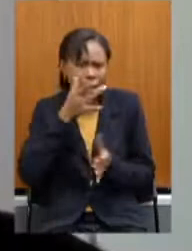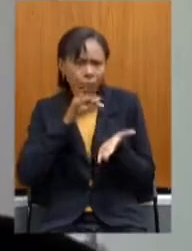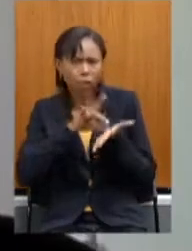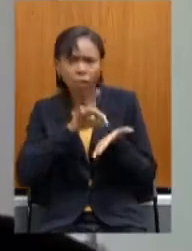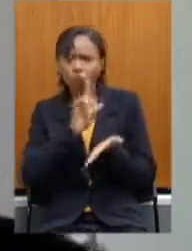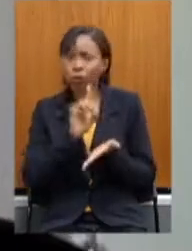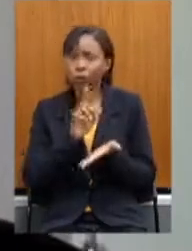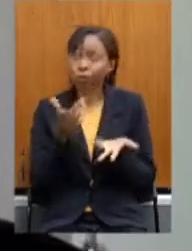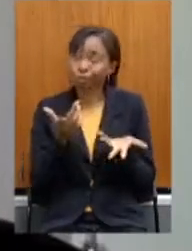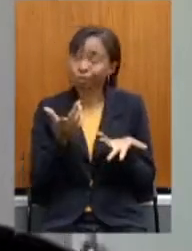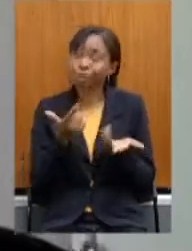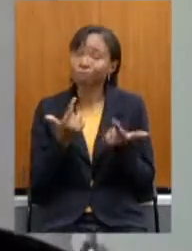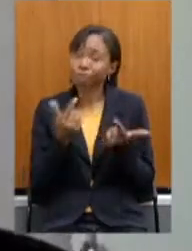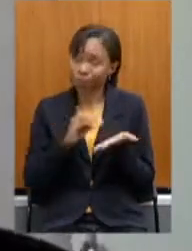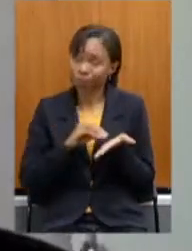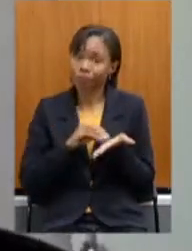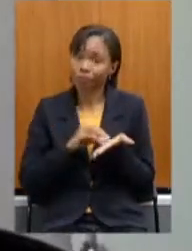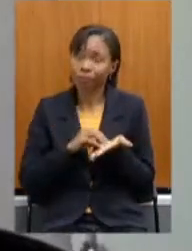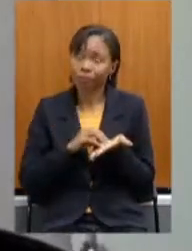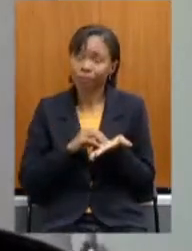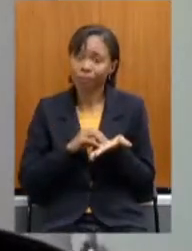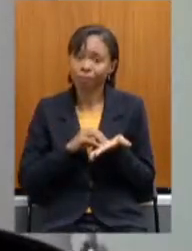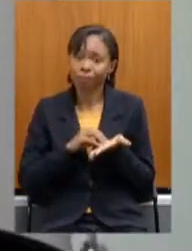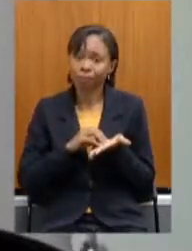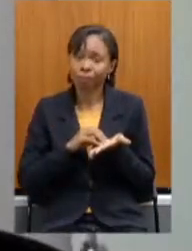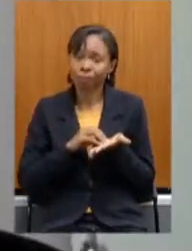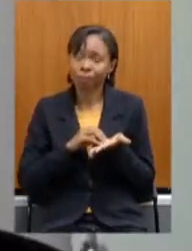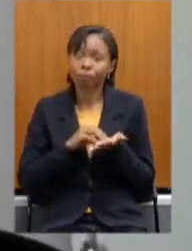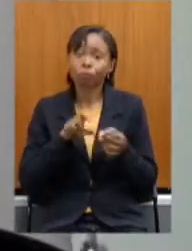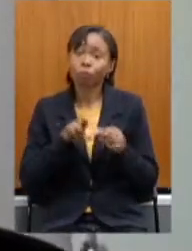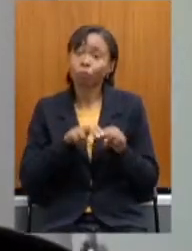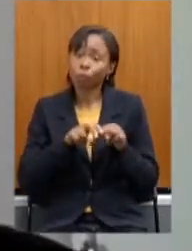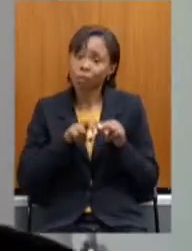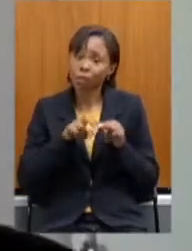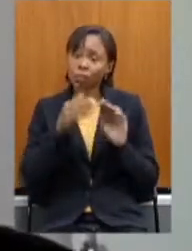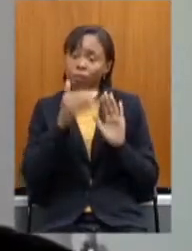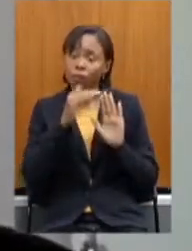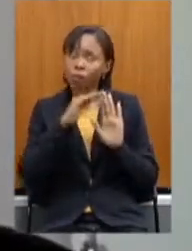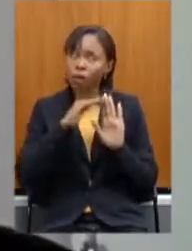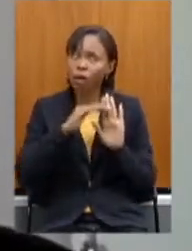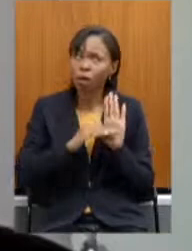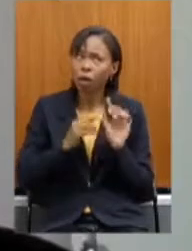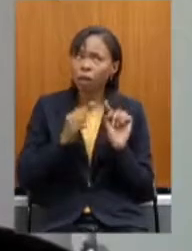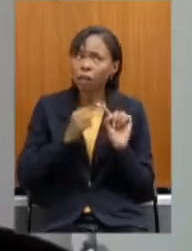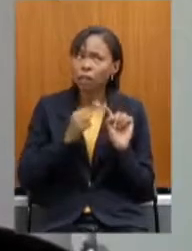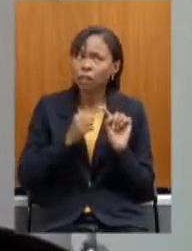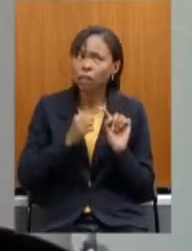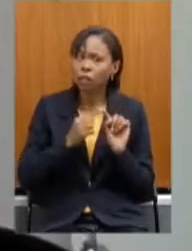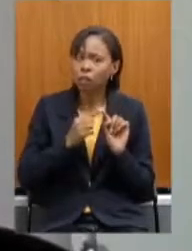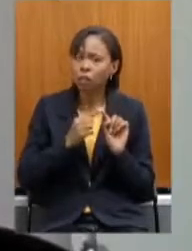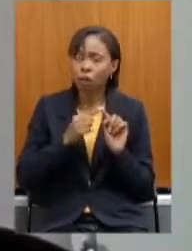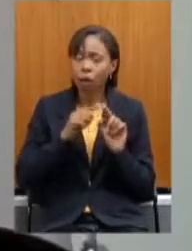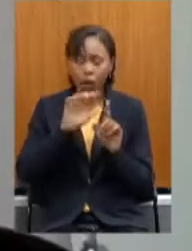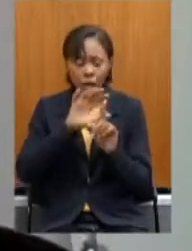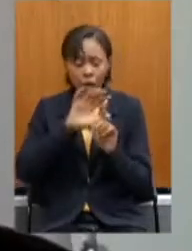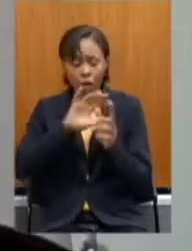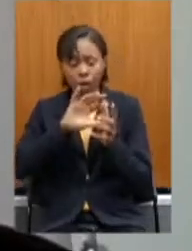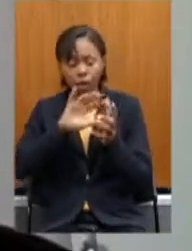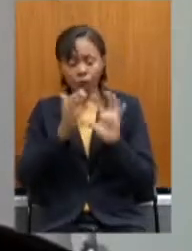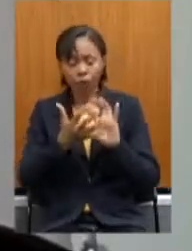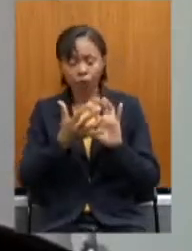Então, nesse prisma, a reforma mineira